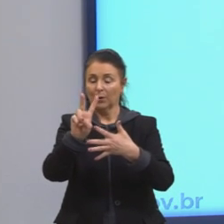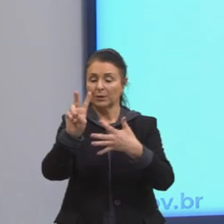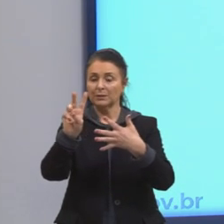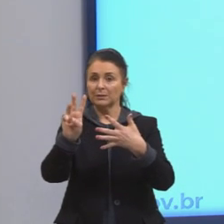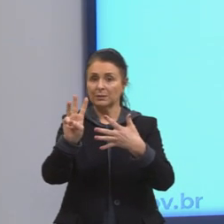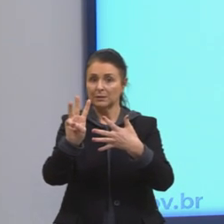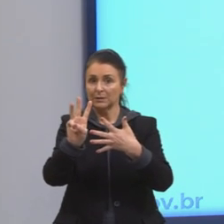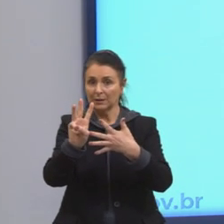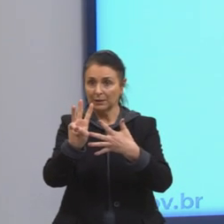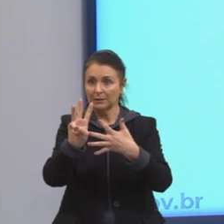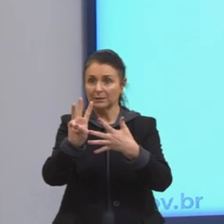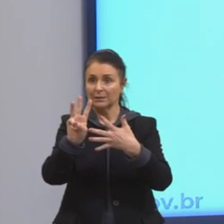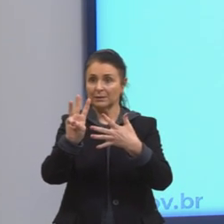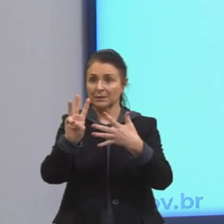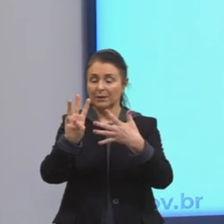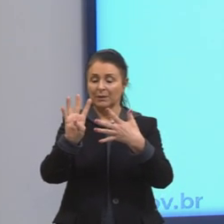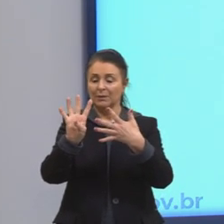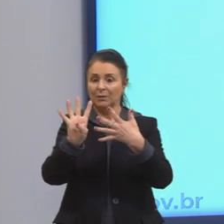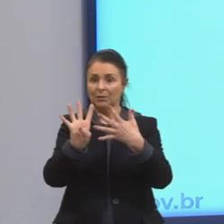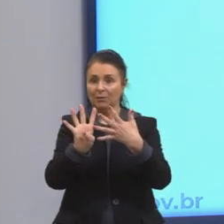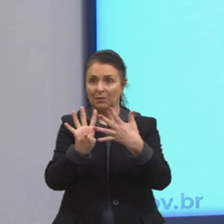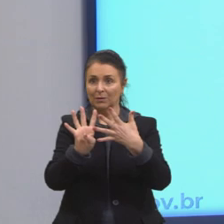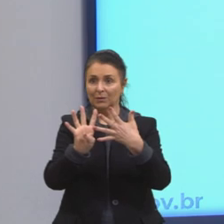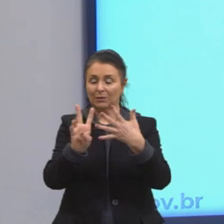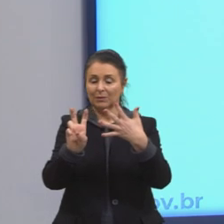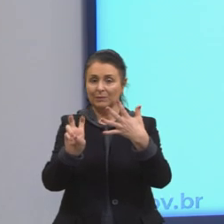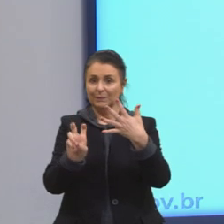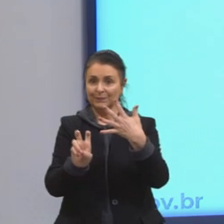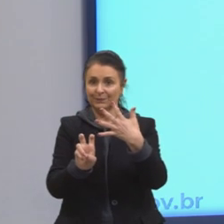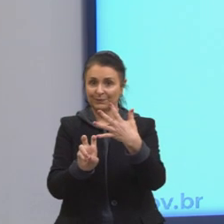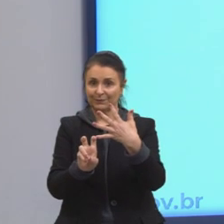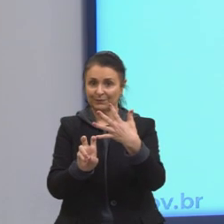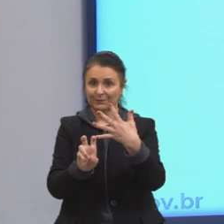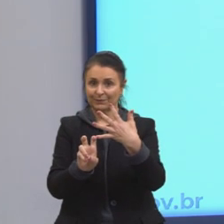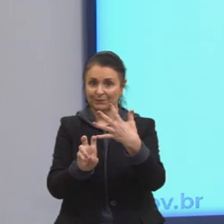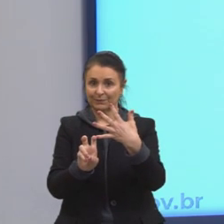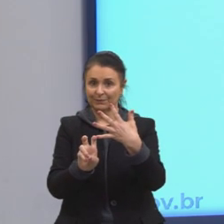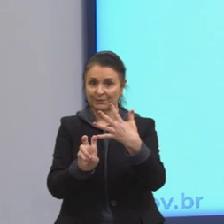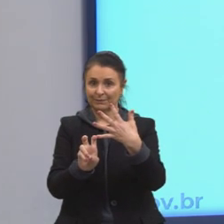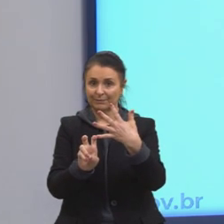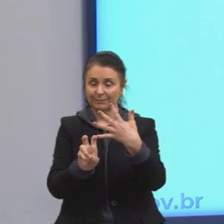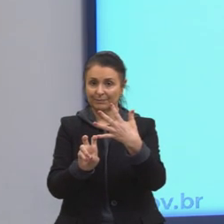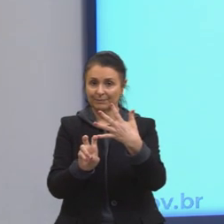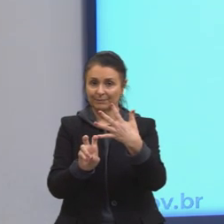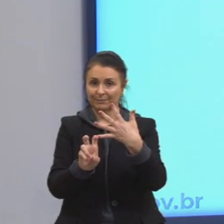letra C, perfume 3, letra D, perfume 4 e letra E, perfume 5.